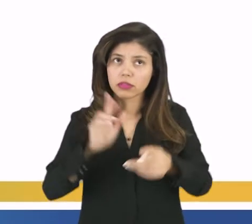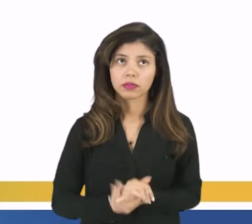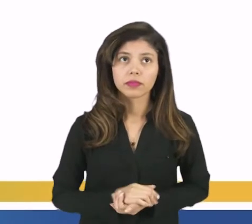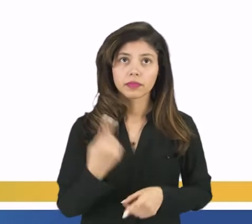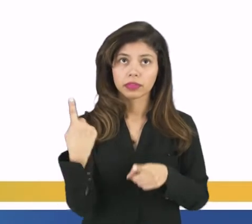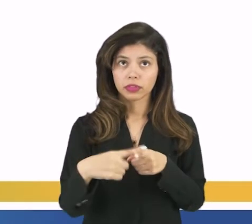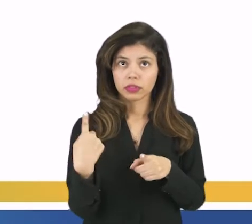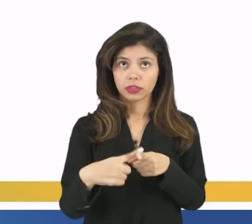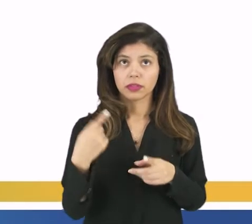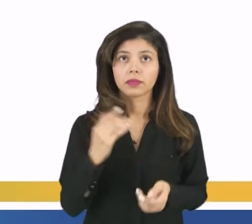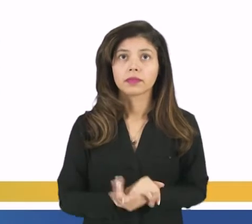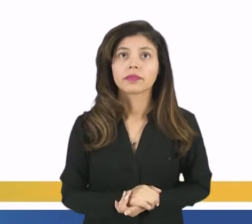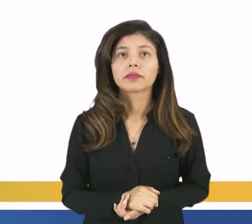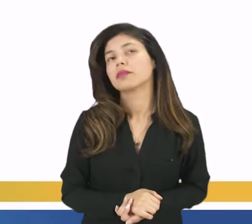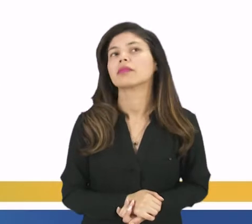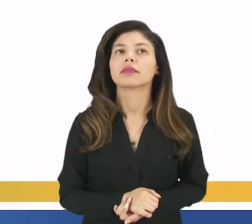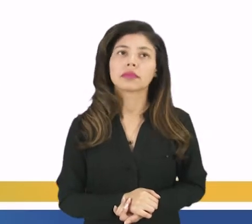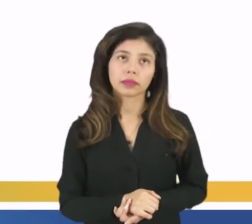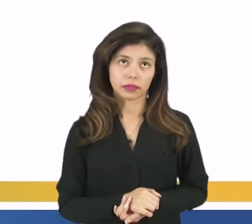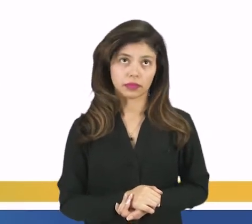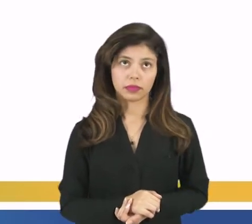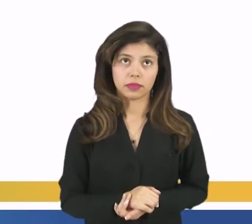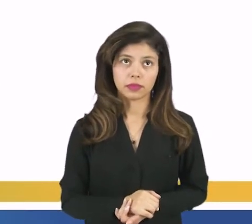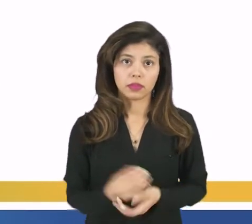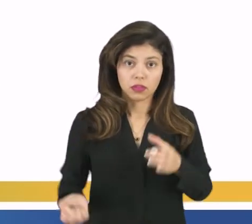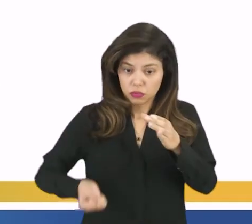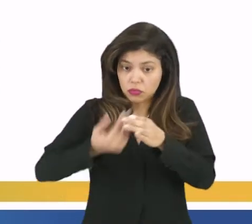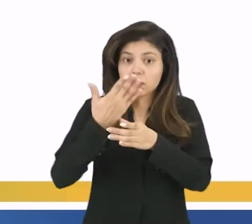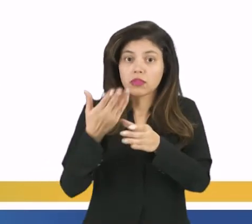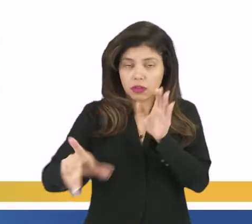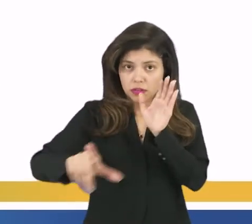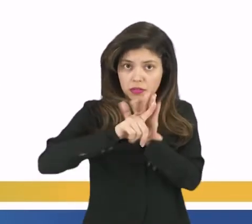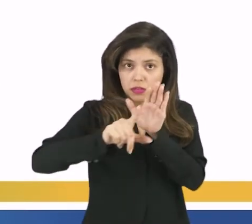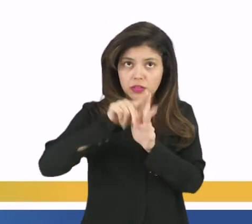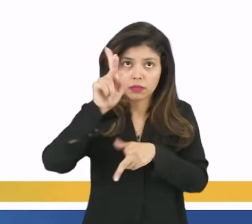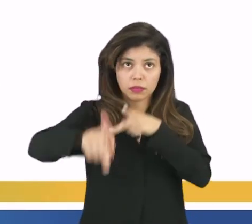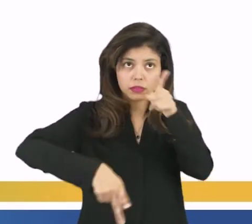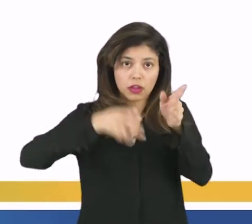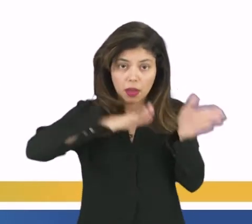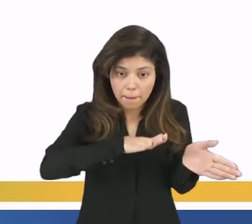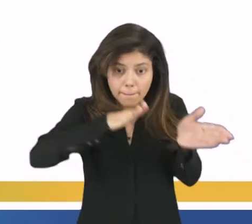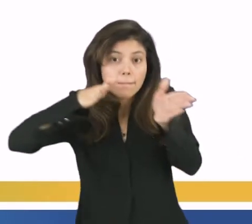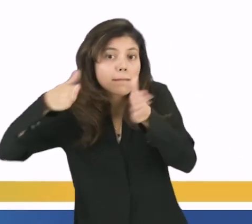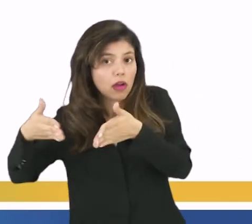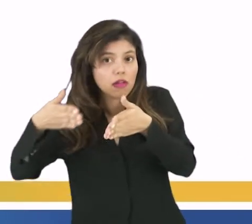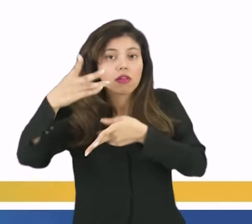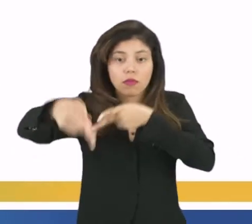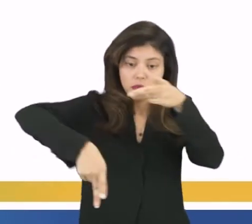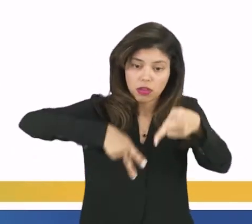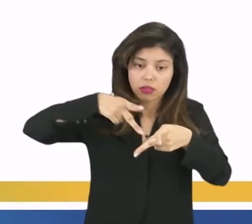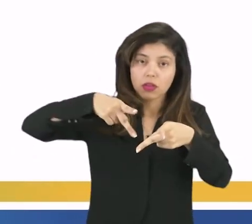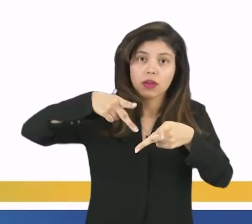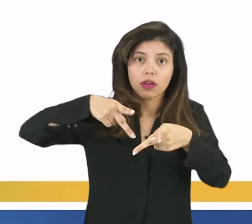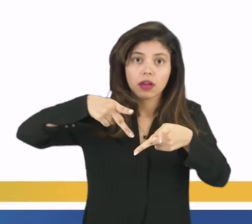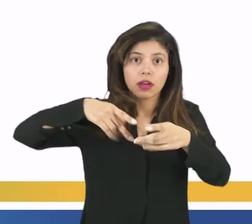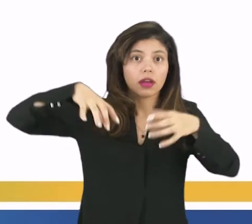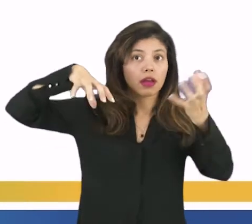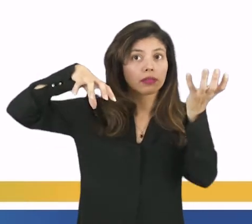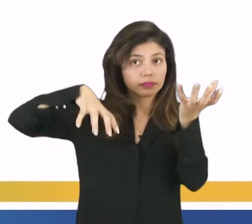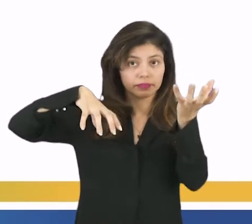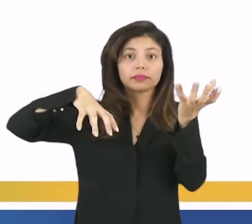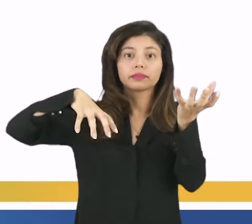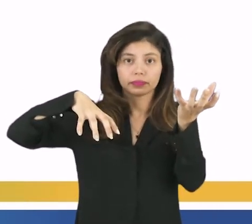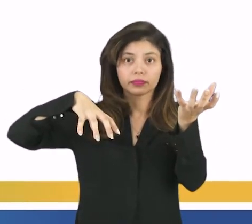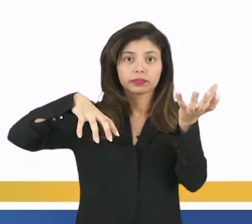porque essa criação de leis popular, ela parte da população para a Câmara. Ela